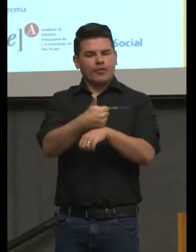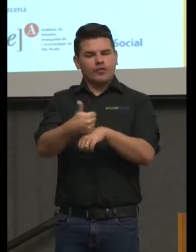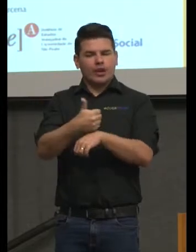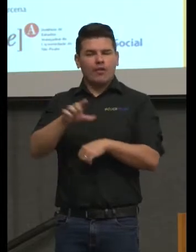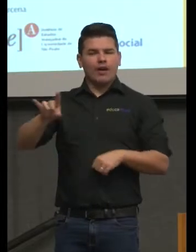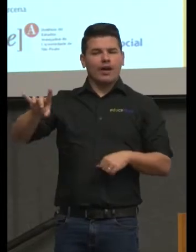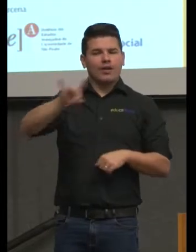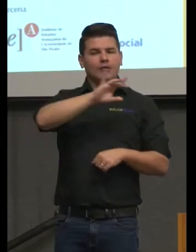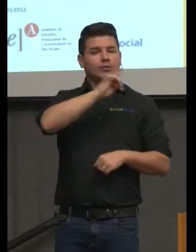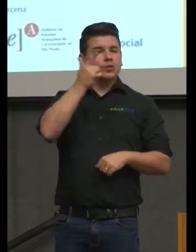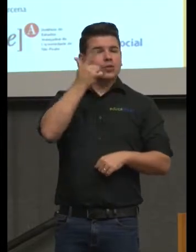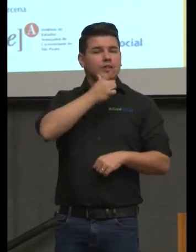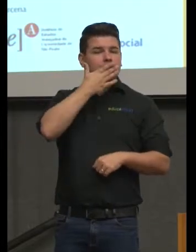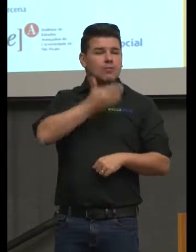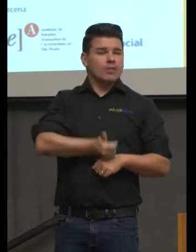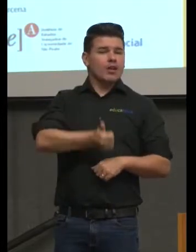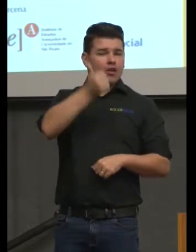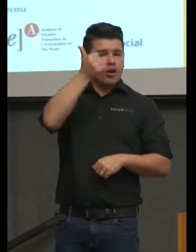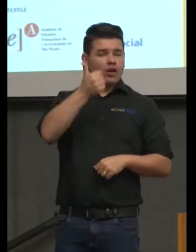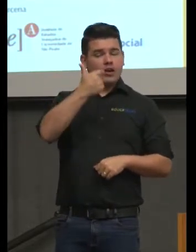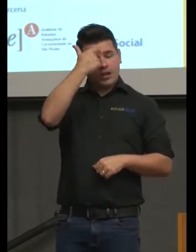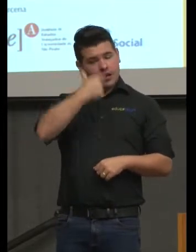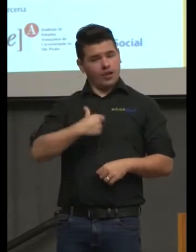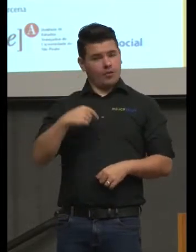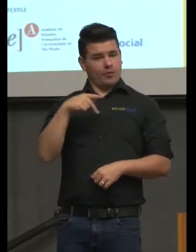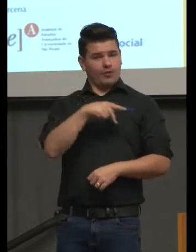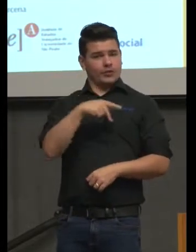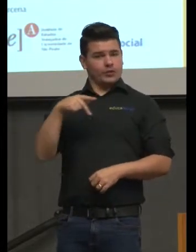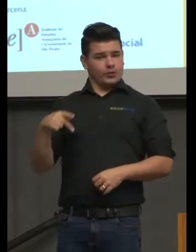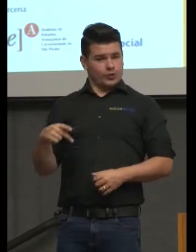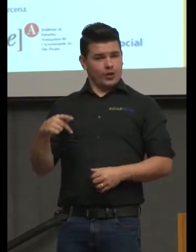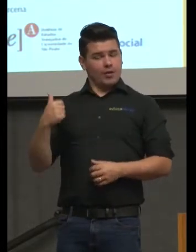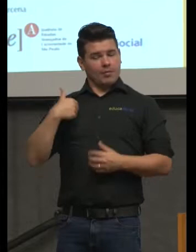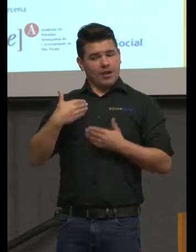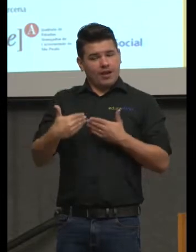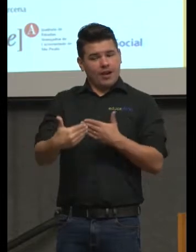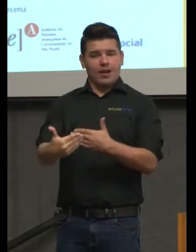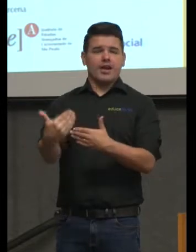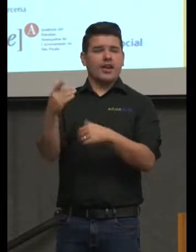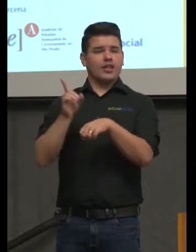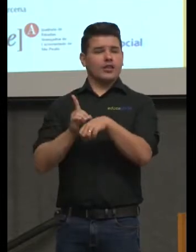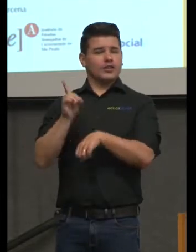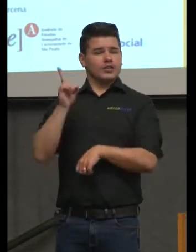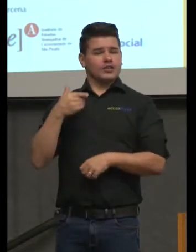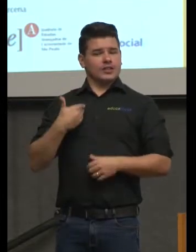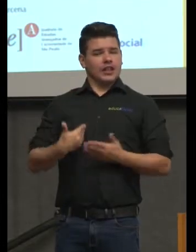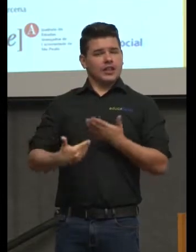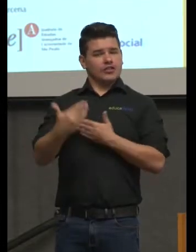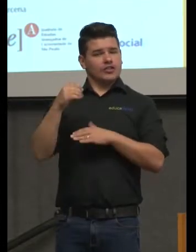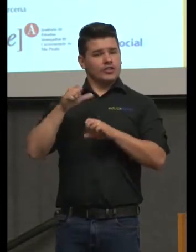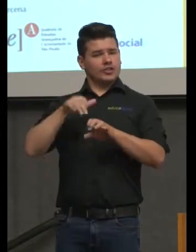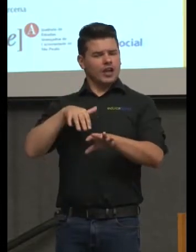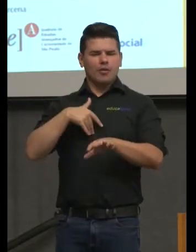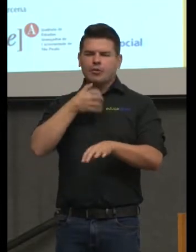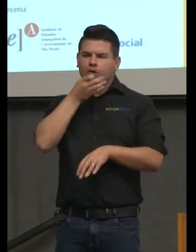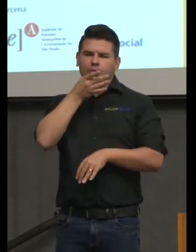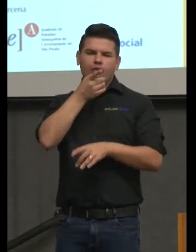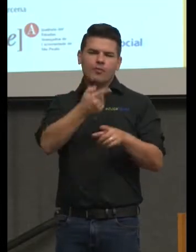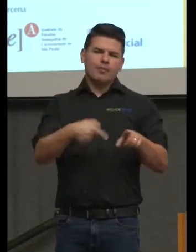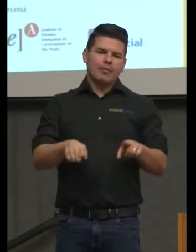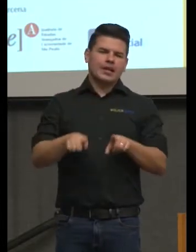carreira docente. Como professora que sou, é muito bom estar aqui e ter vocês como parceiros.